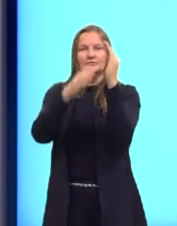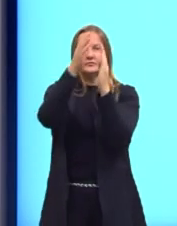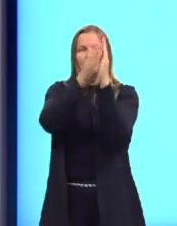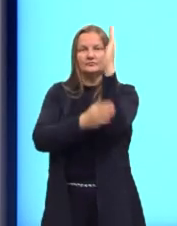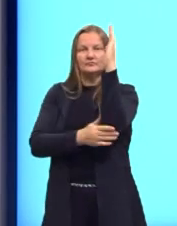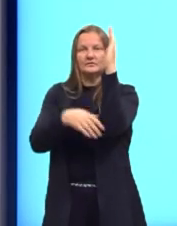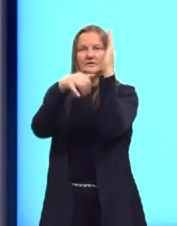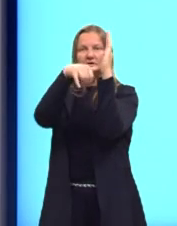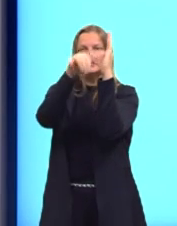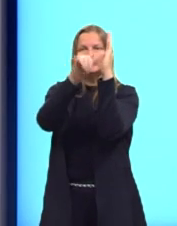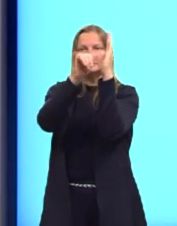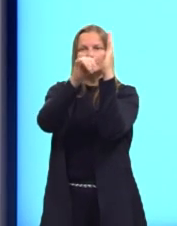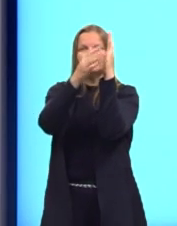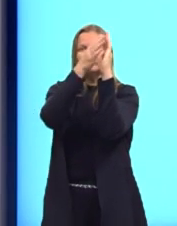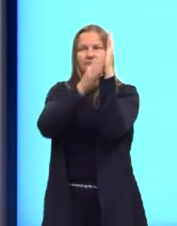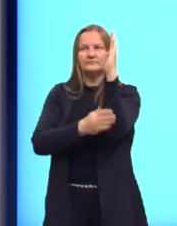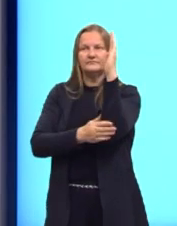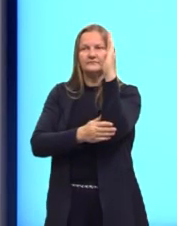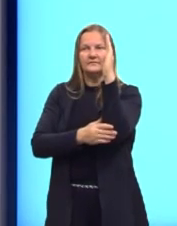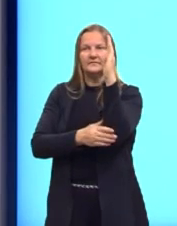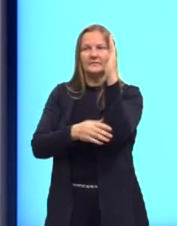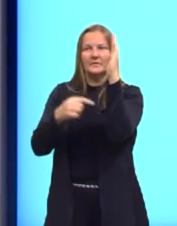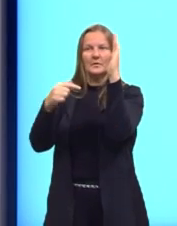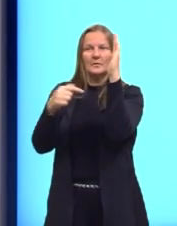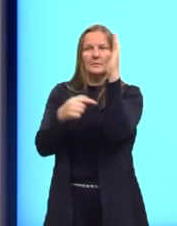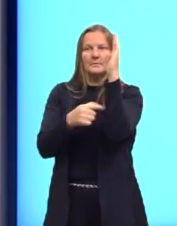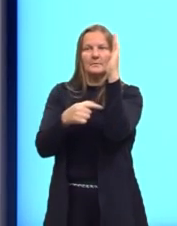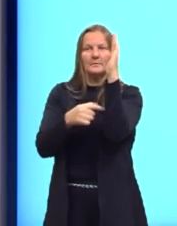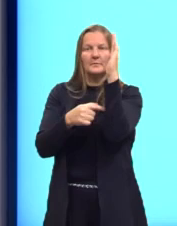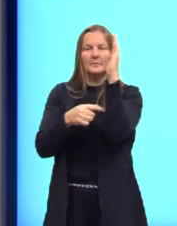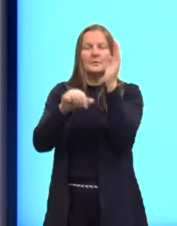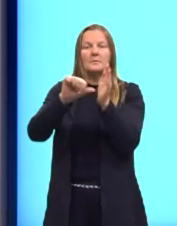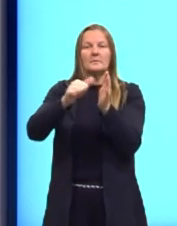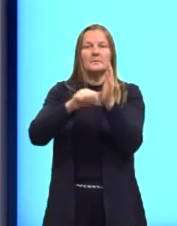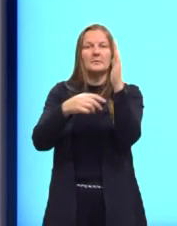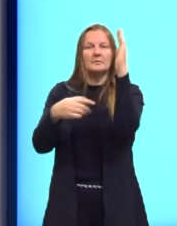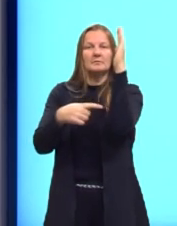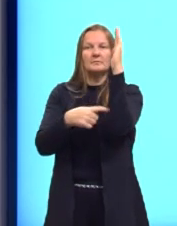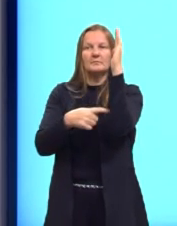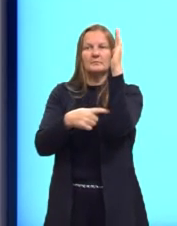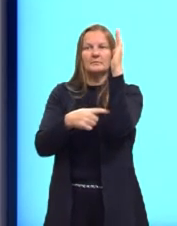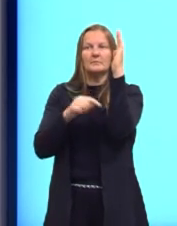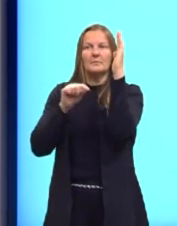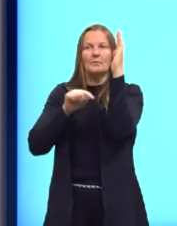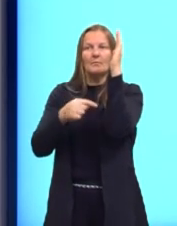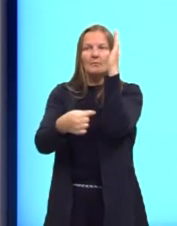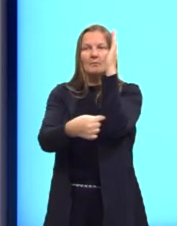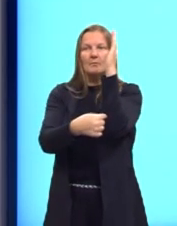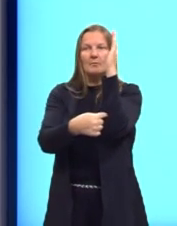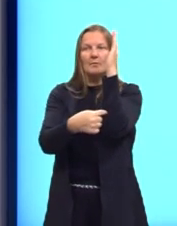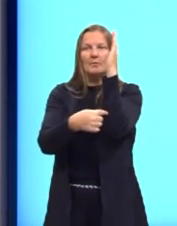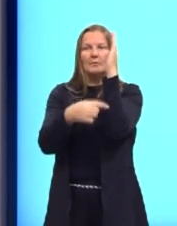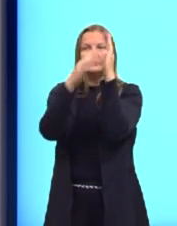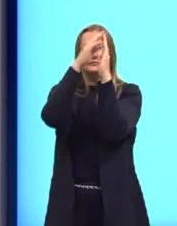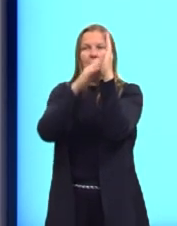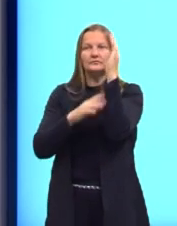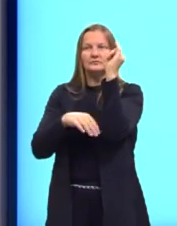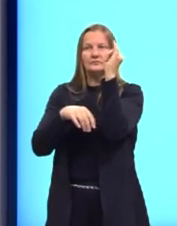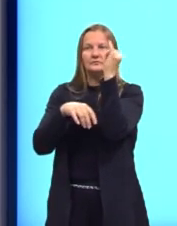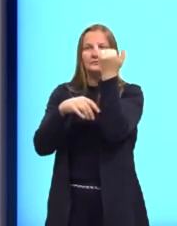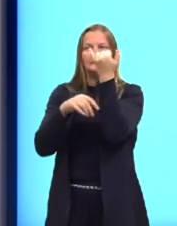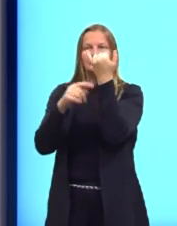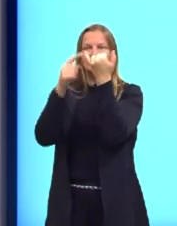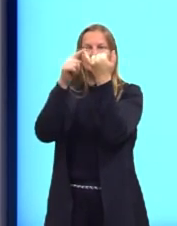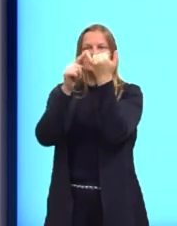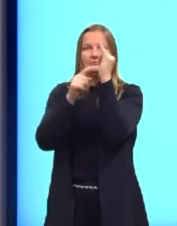aqui nós temos sempre, né, uma função de primeiro grau, sempre temos um ponto que passa exatamente em cima do